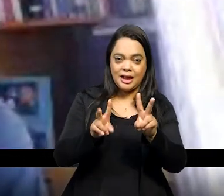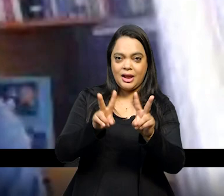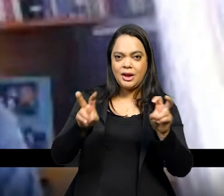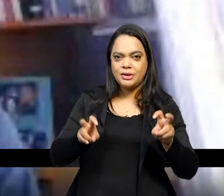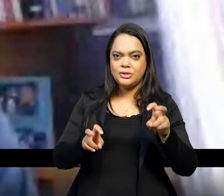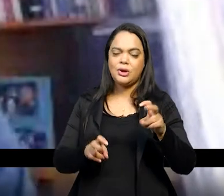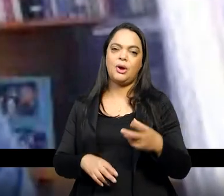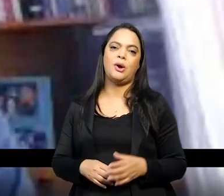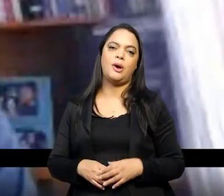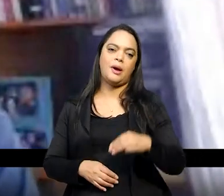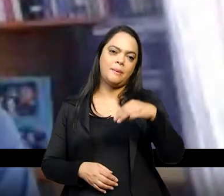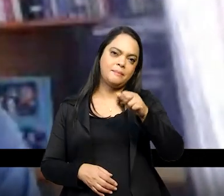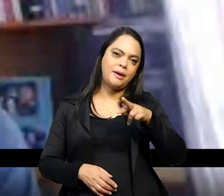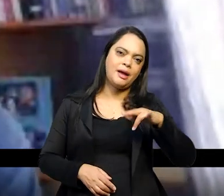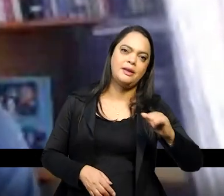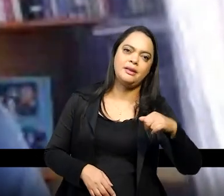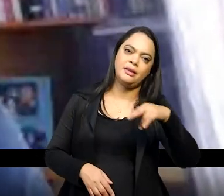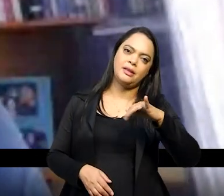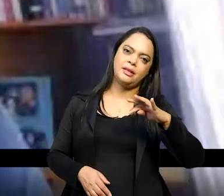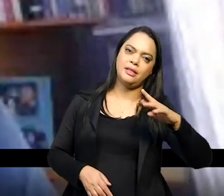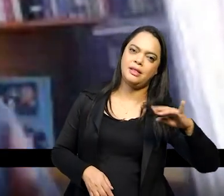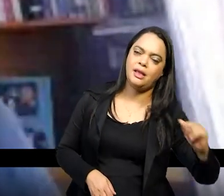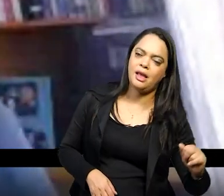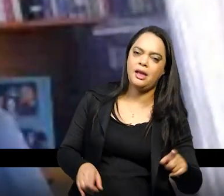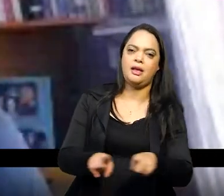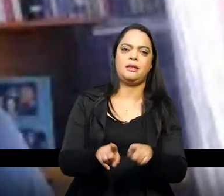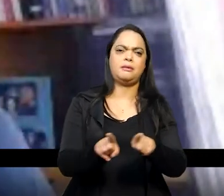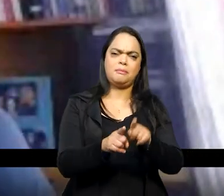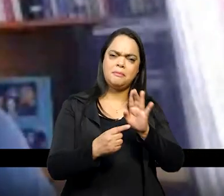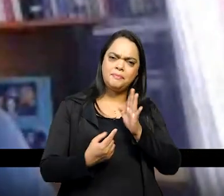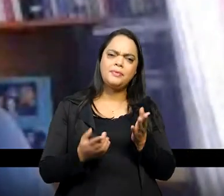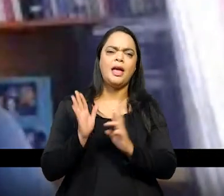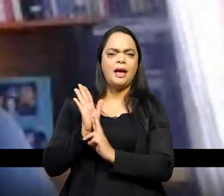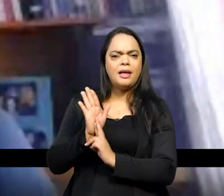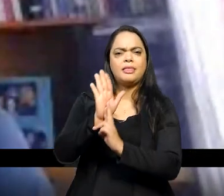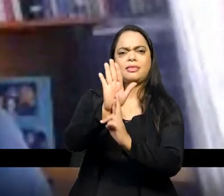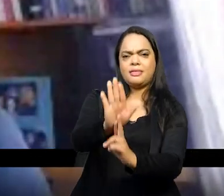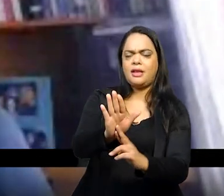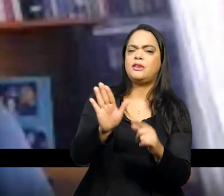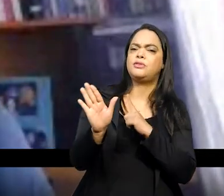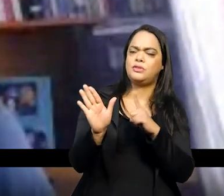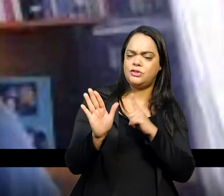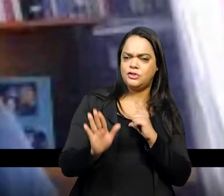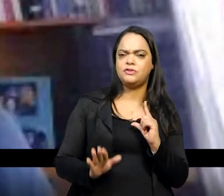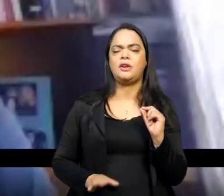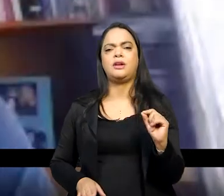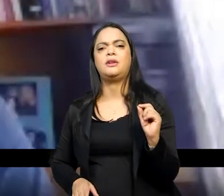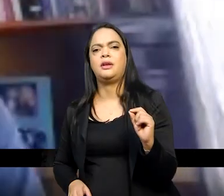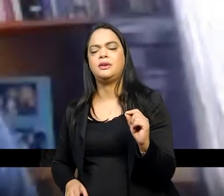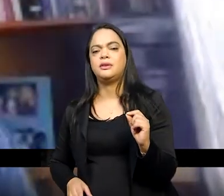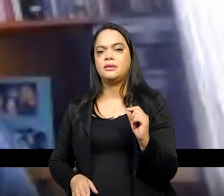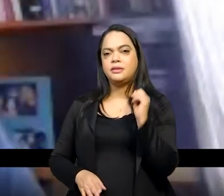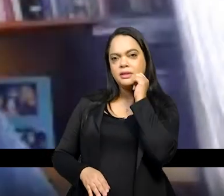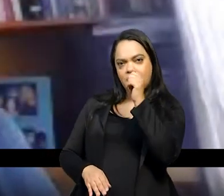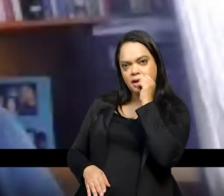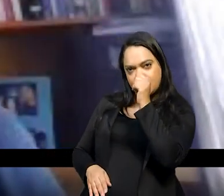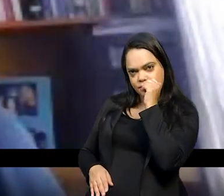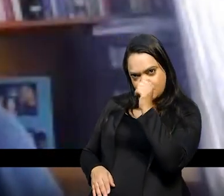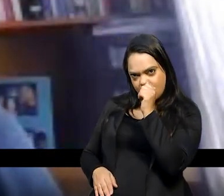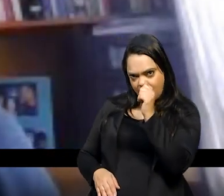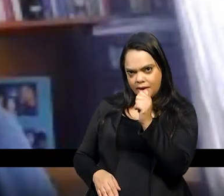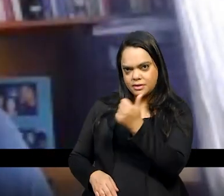Quitéria e a Ana Nery que foi as representações que foram produzidas sobre elas ali no